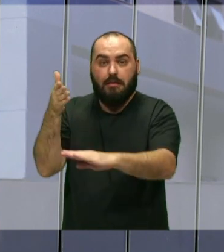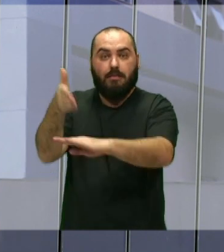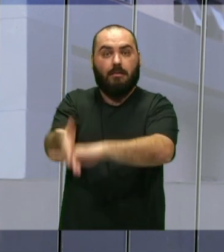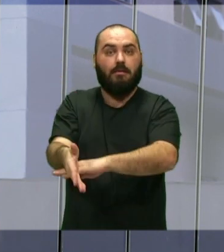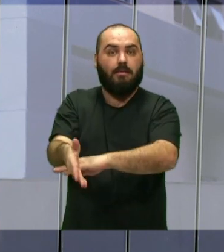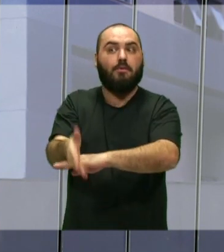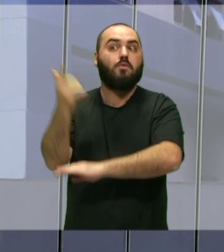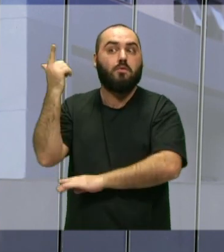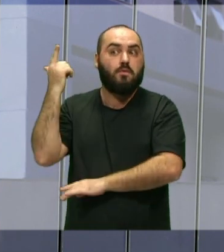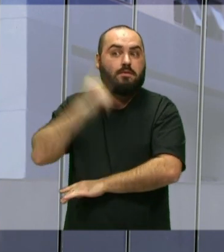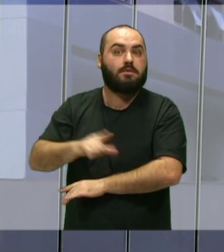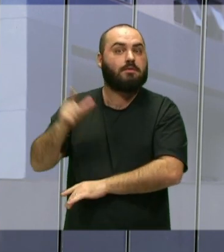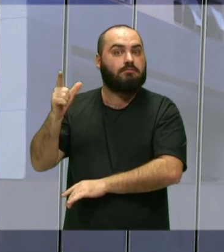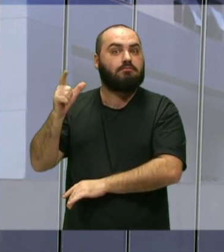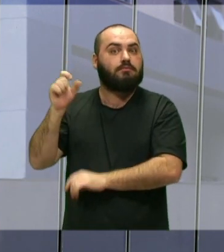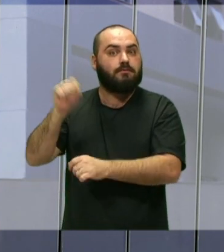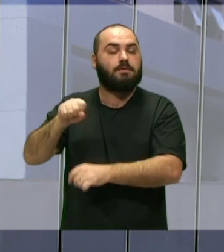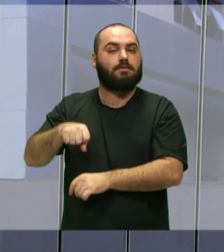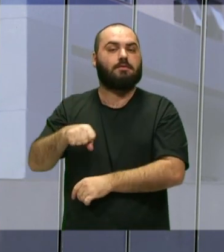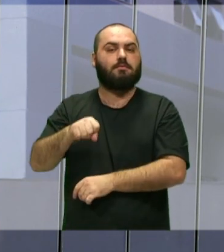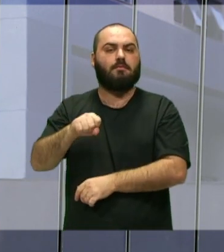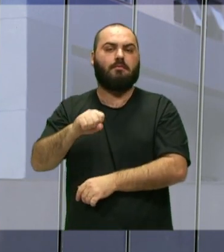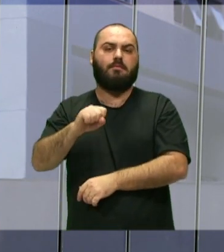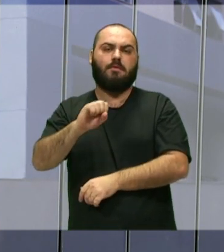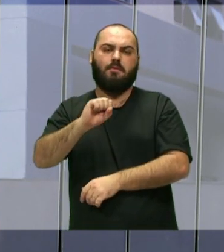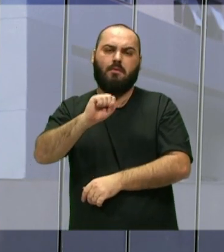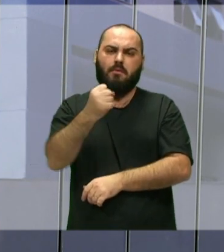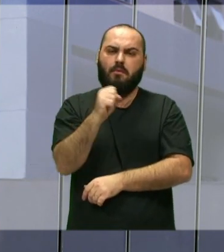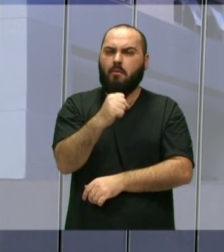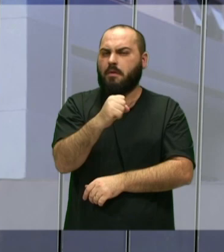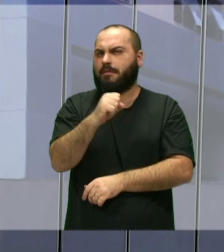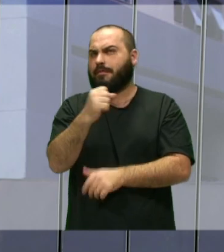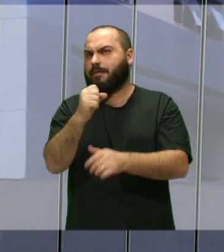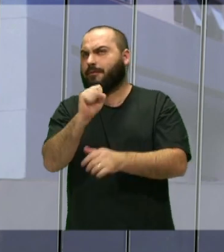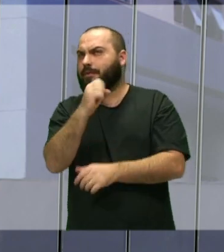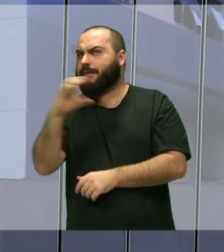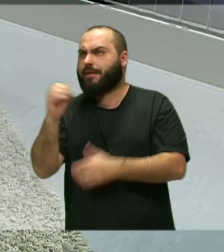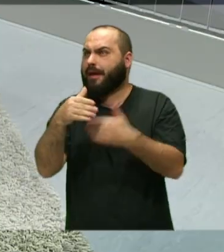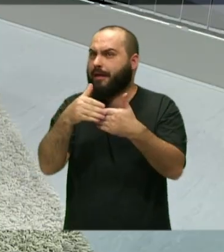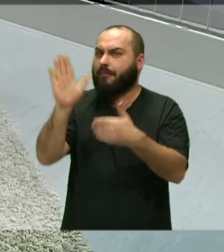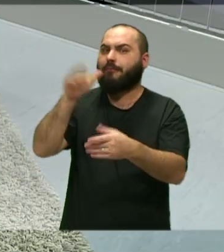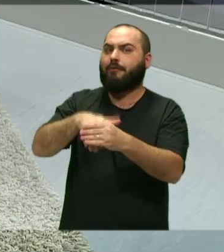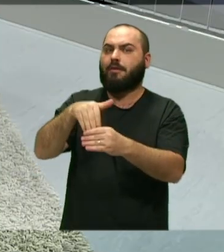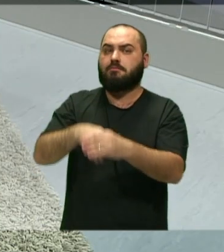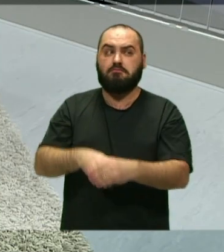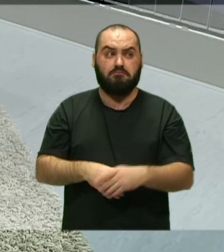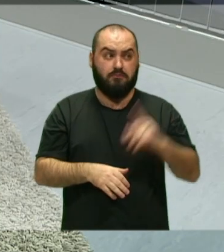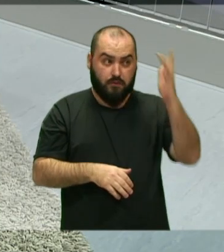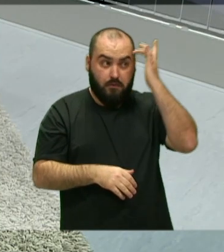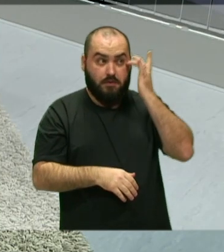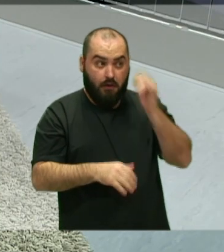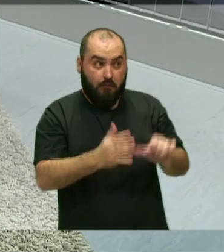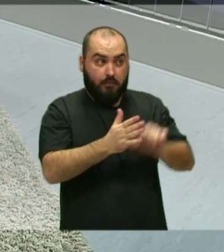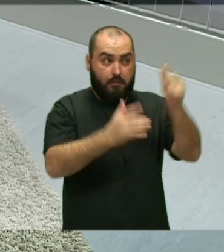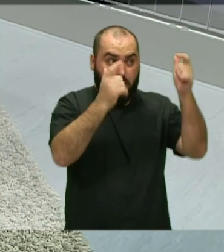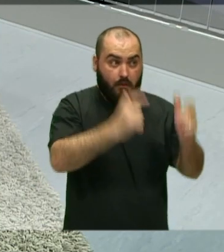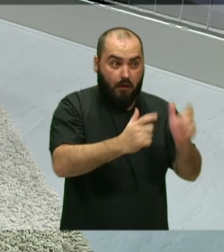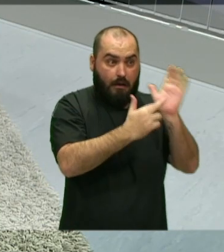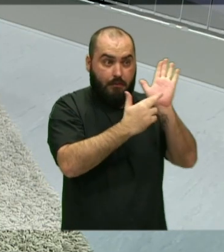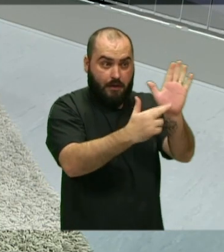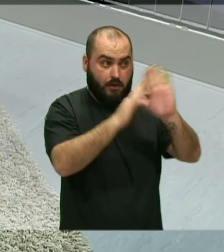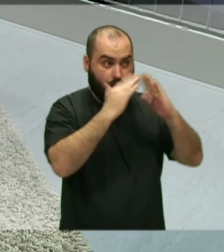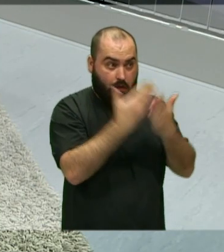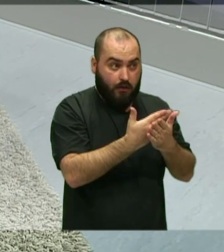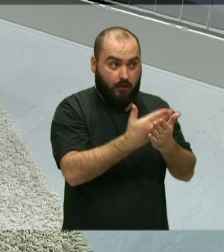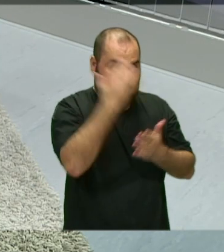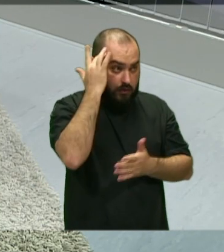conseguir ganhar a eleição com oitenta e poucos votos, né. Tu esperava que ia conseguir ficar em primeiro lugar e ser o representante